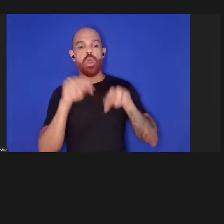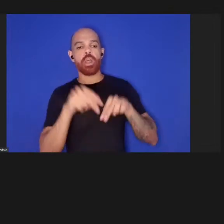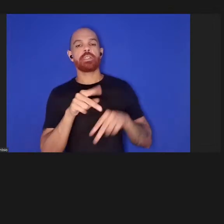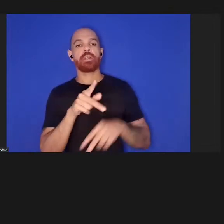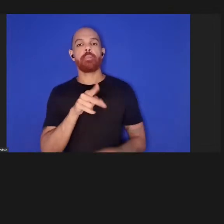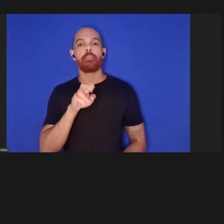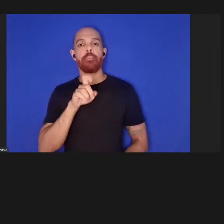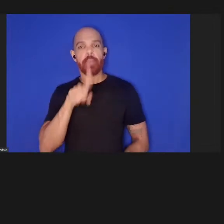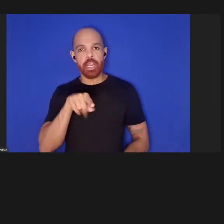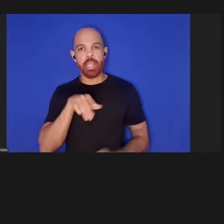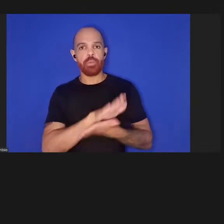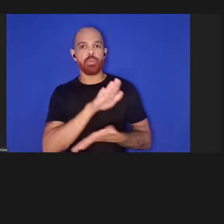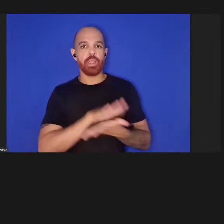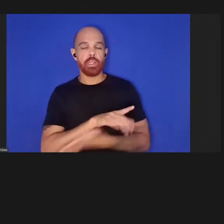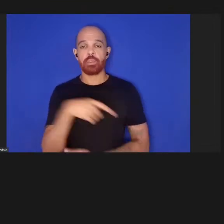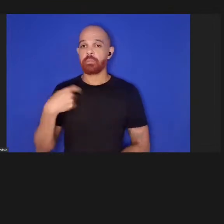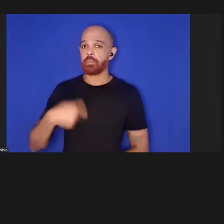nos lembrar